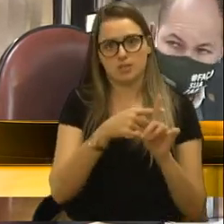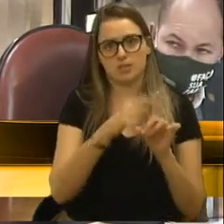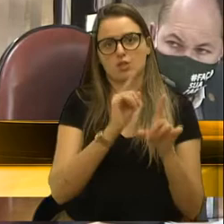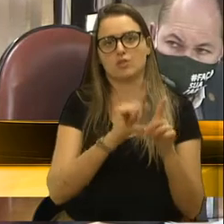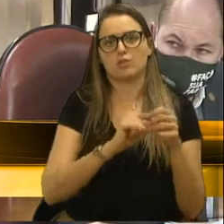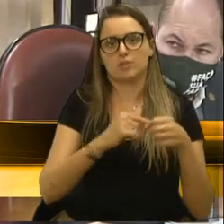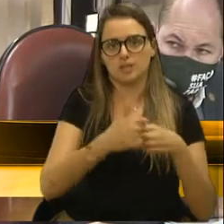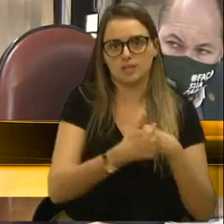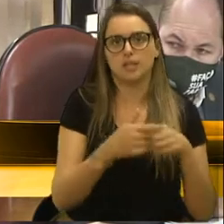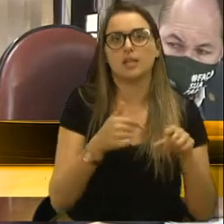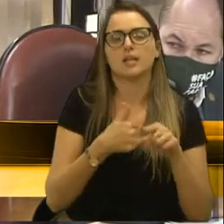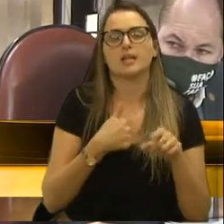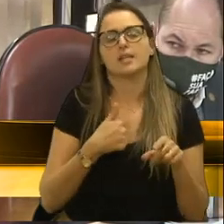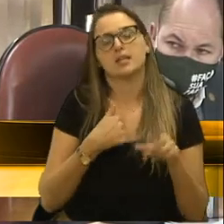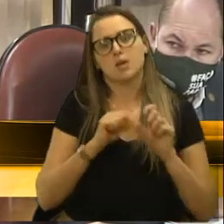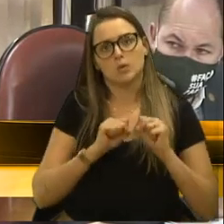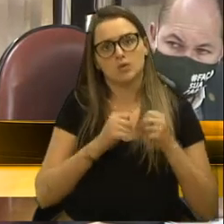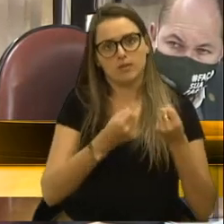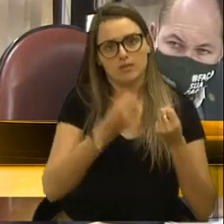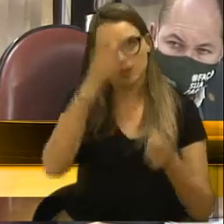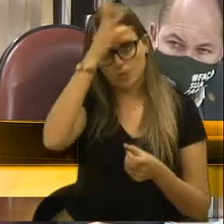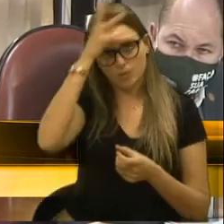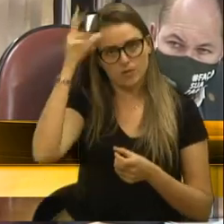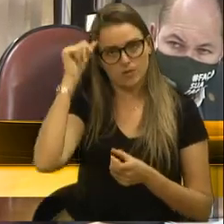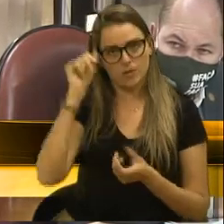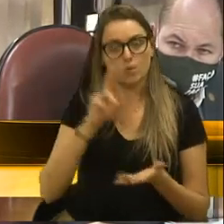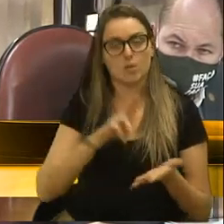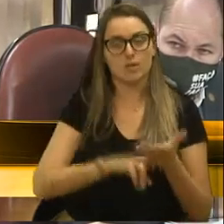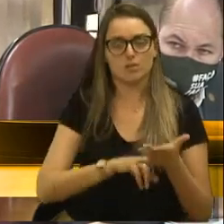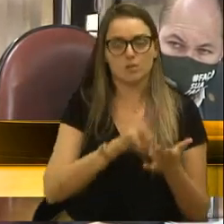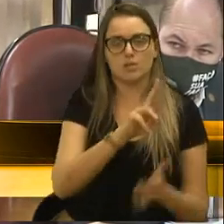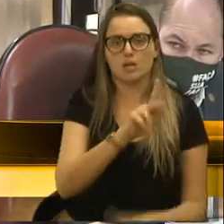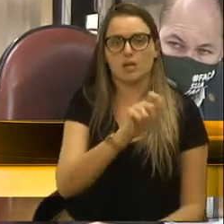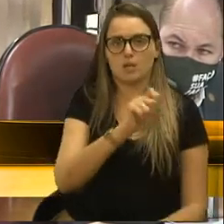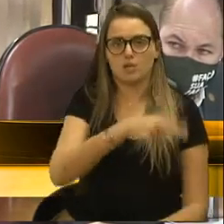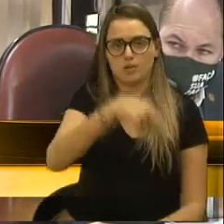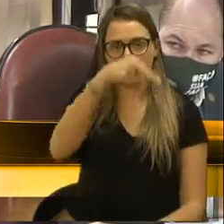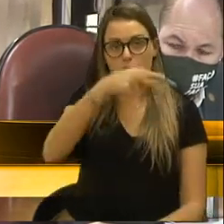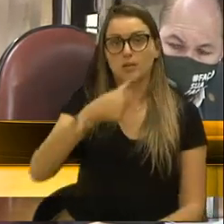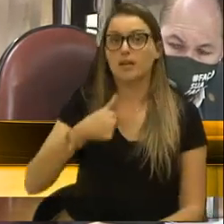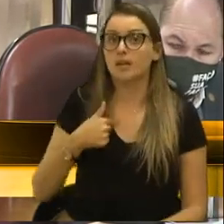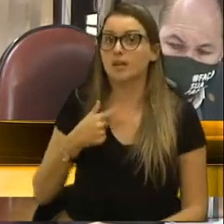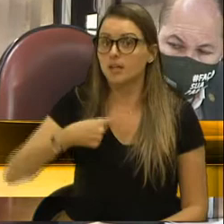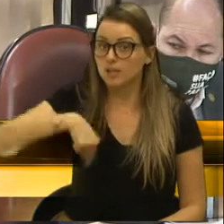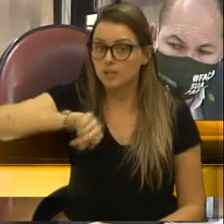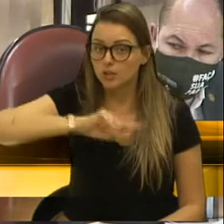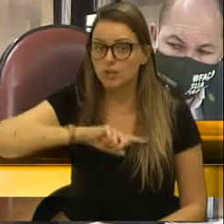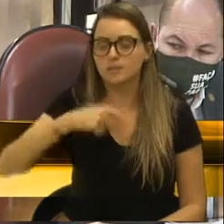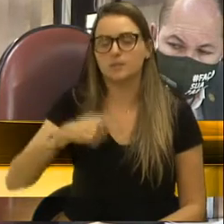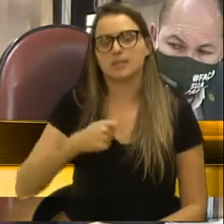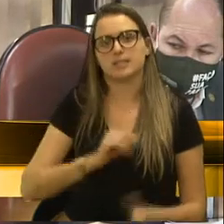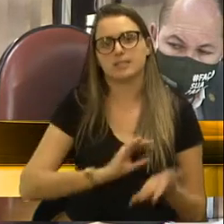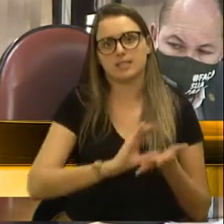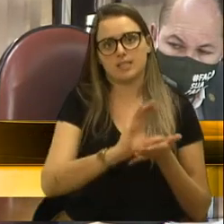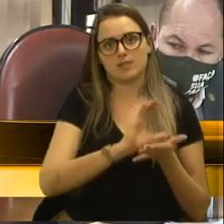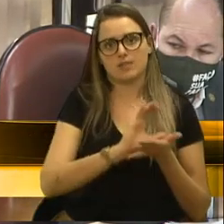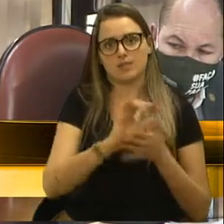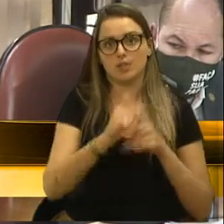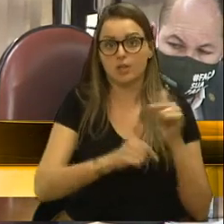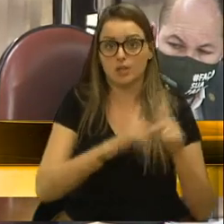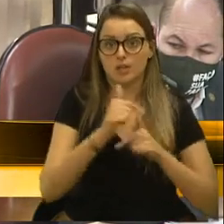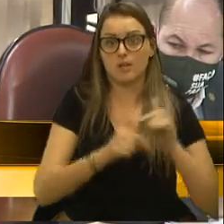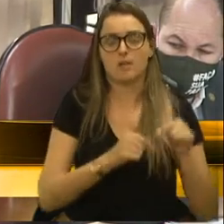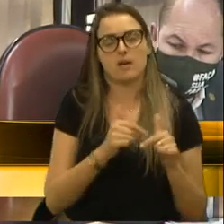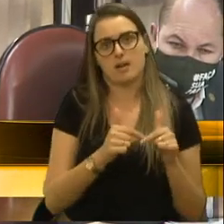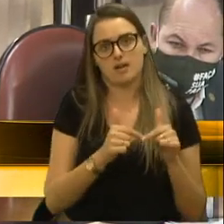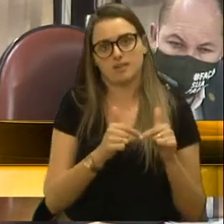E eu defendo a municipalização da Zona Norte. E a gente precisa investir e trabalhar nesse sentido.